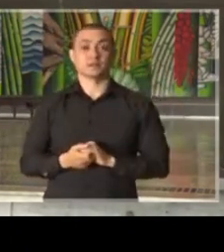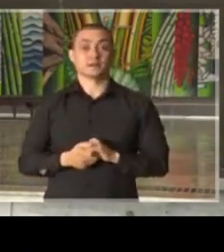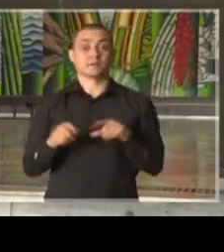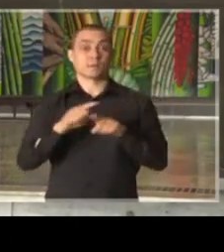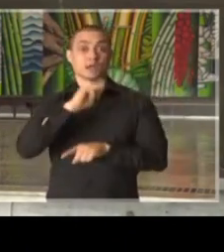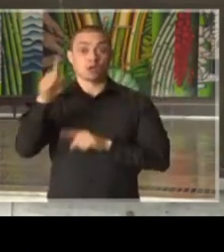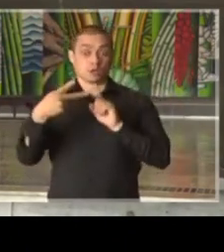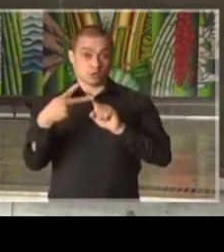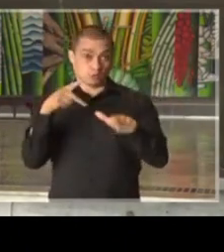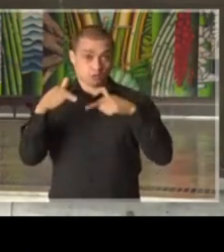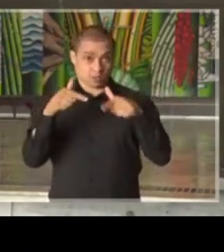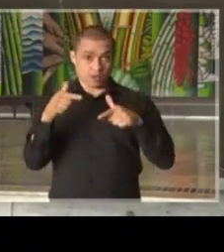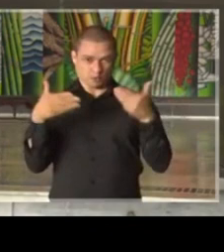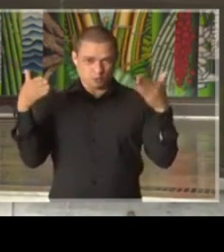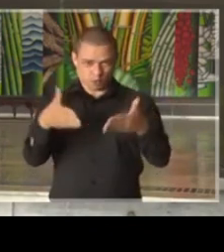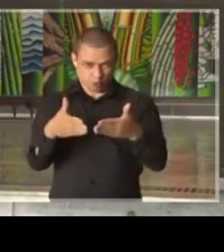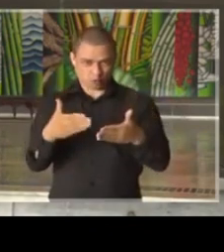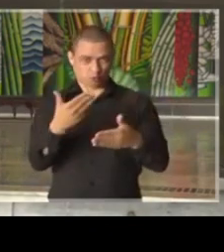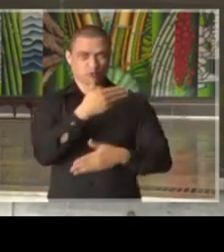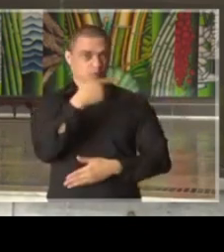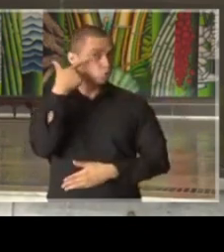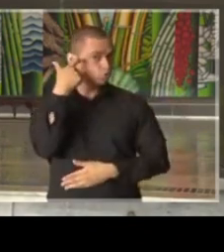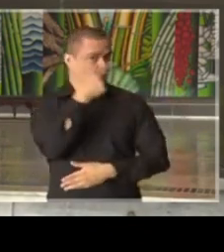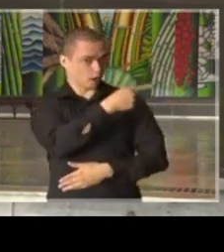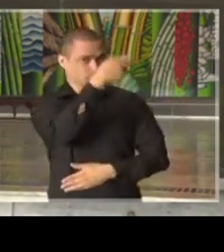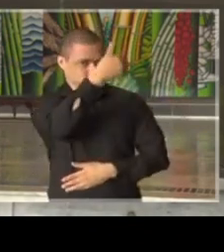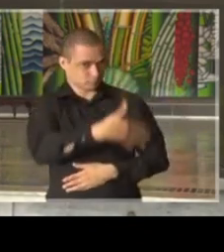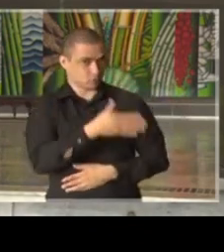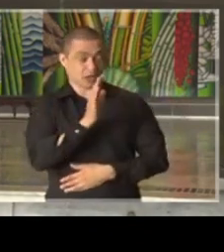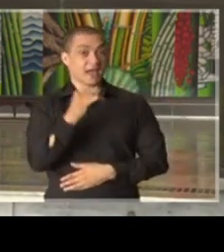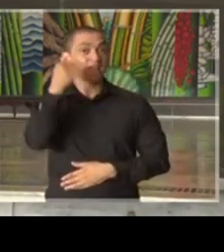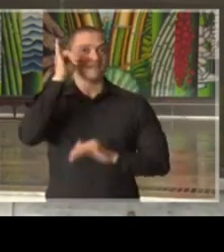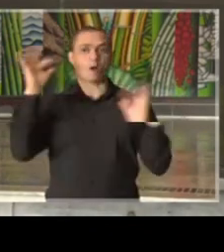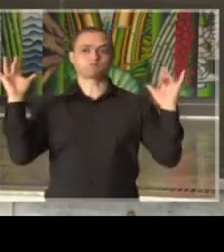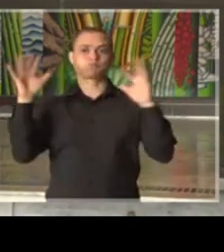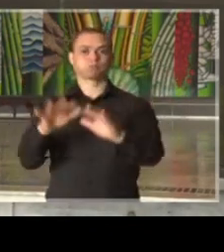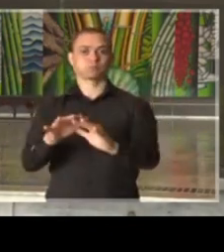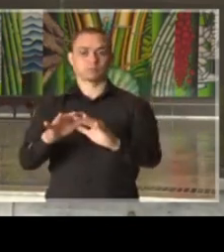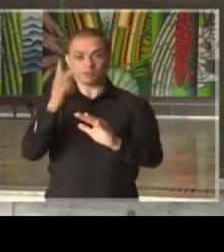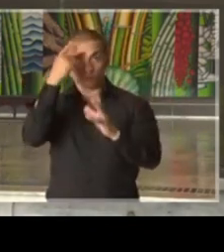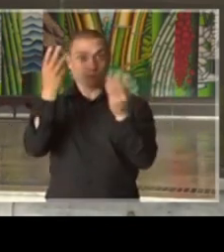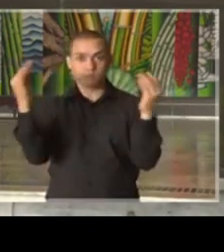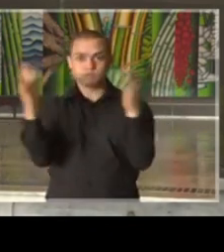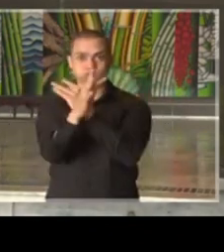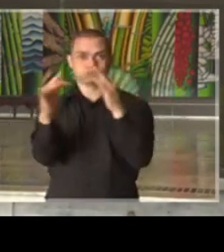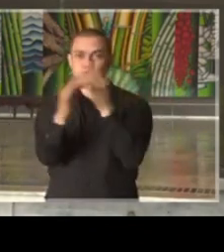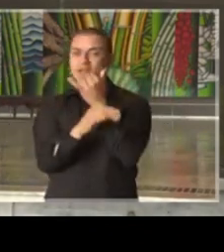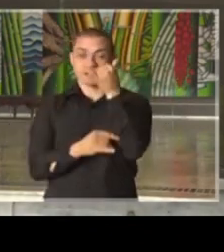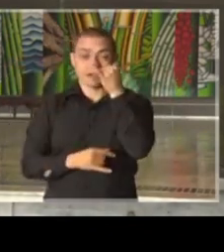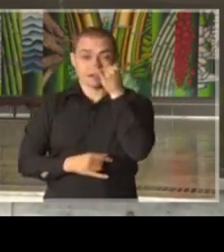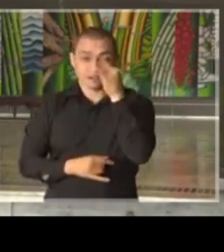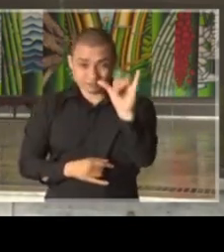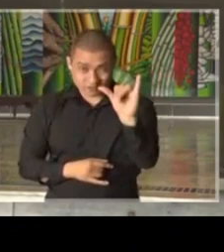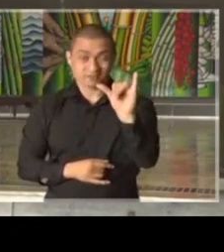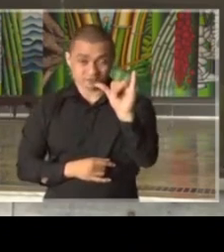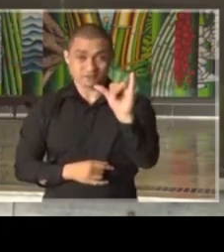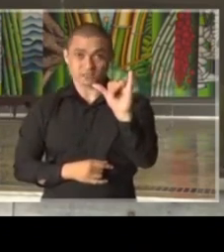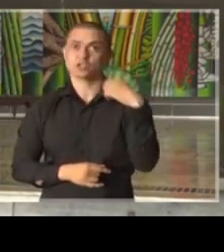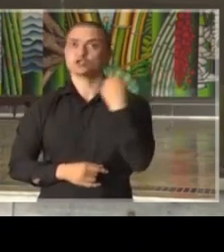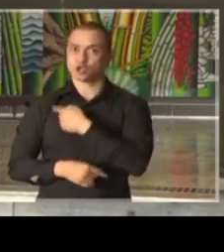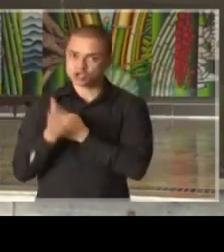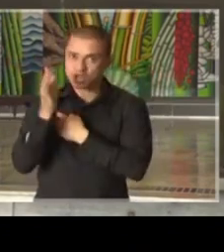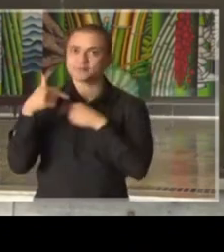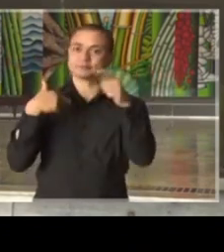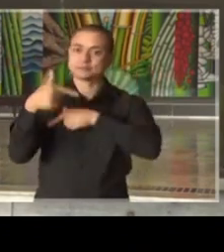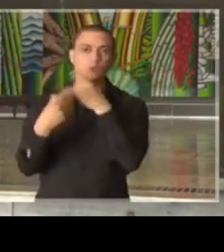esse em que foca o governador, que é evitar as aglomerações. A gente está trabalhando nisso já há